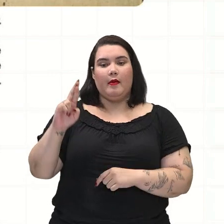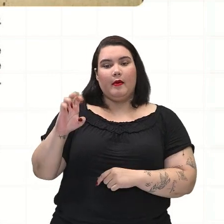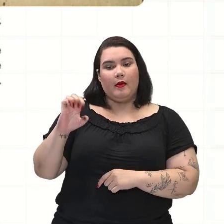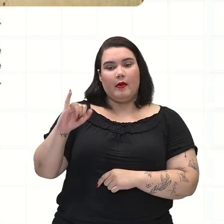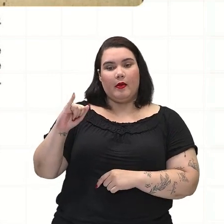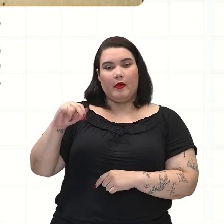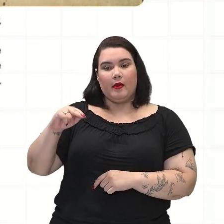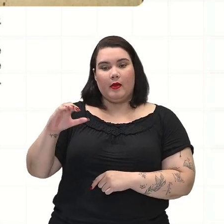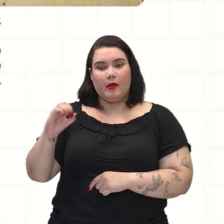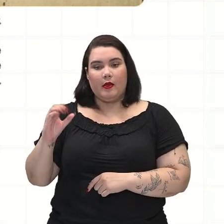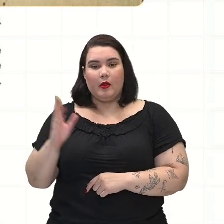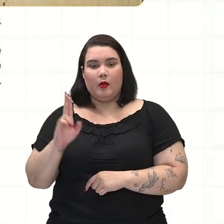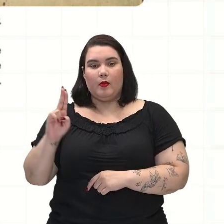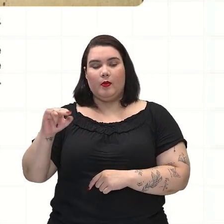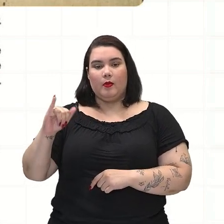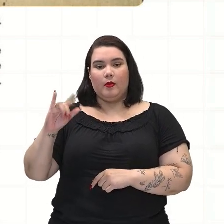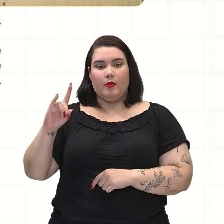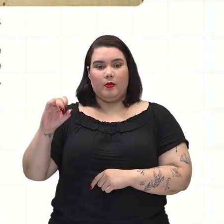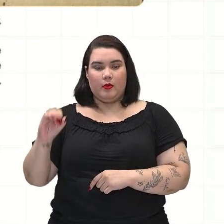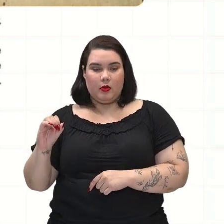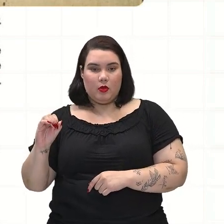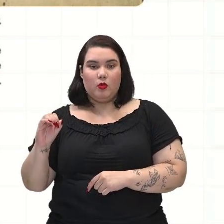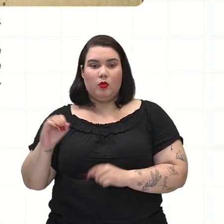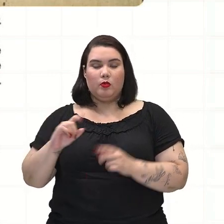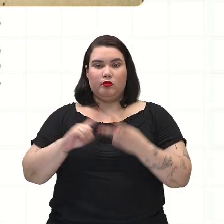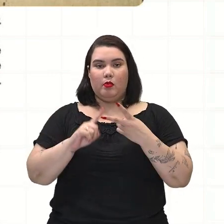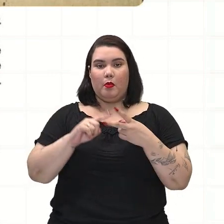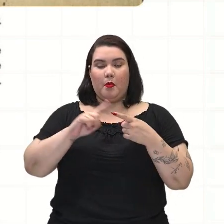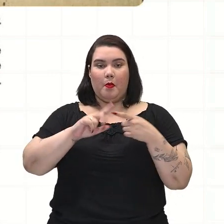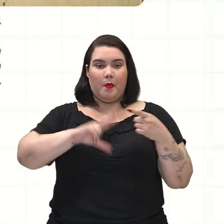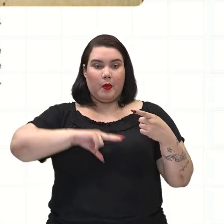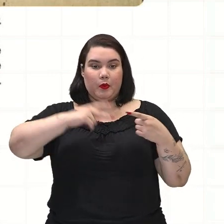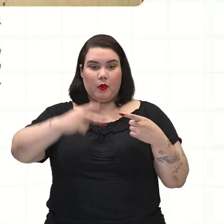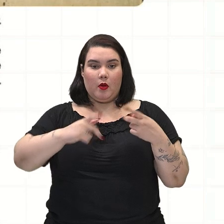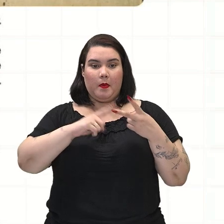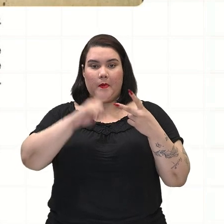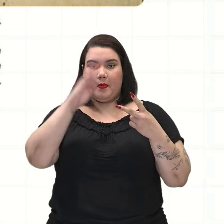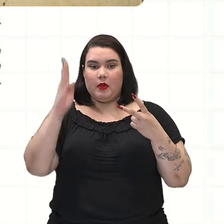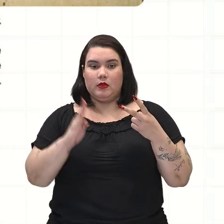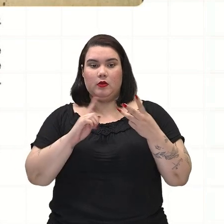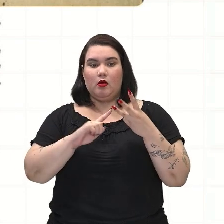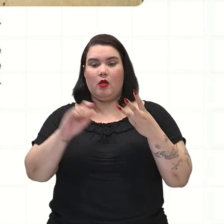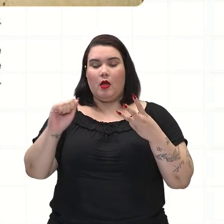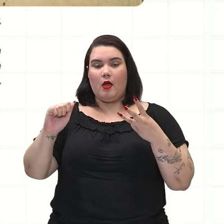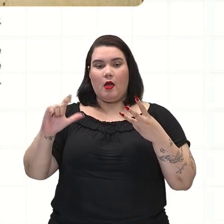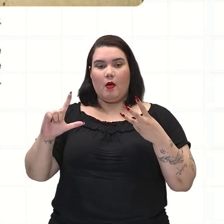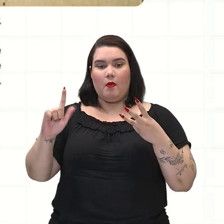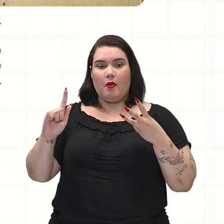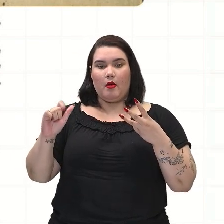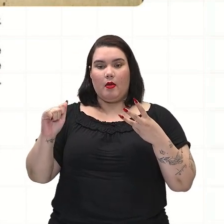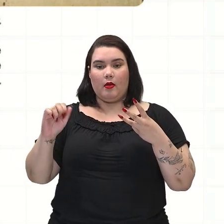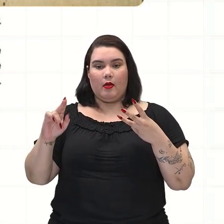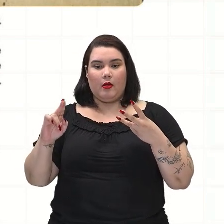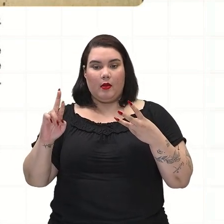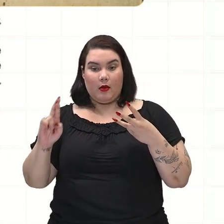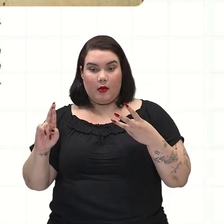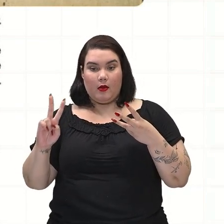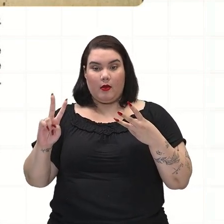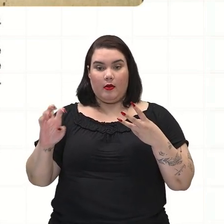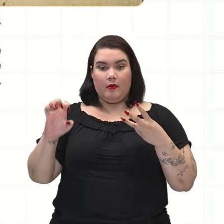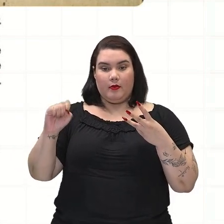Portugal Brasil e Algarves reconhecendo a importância da